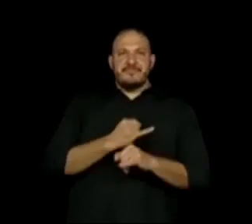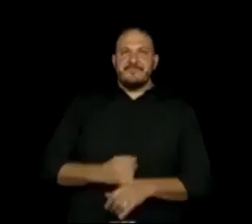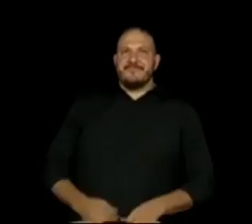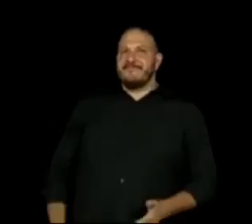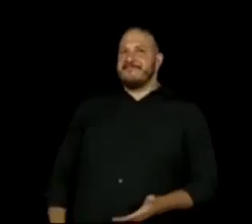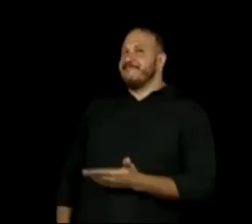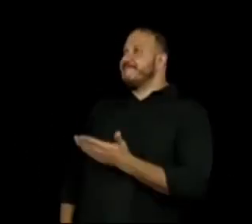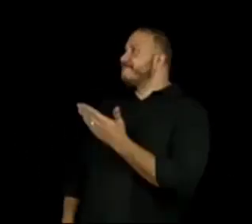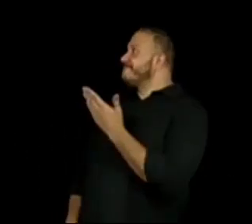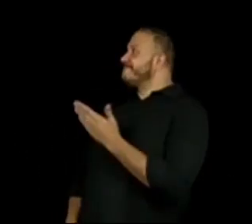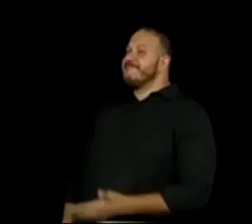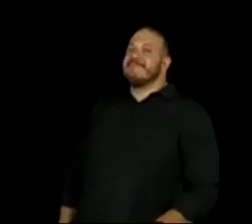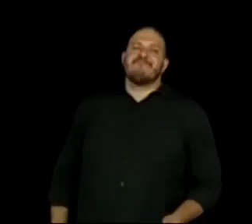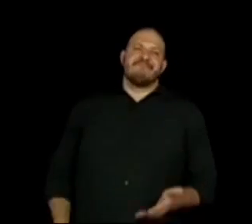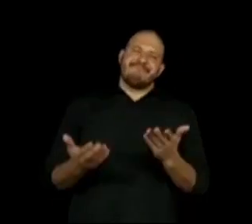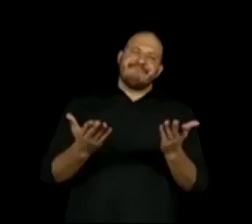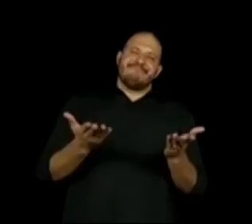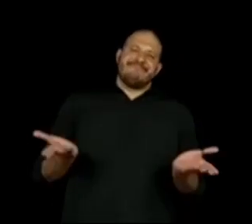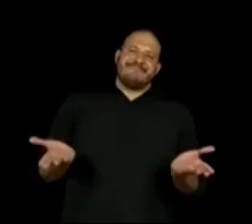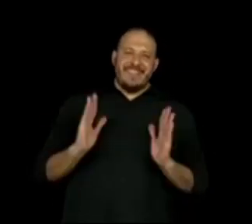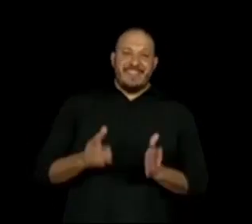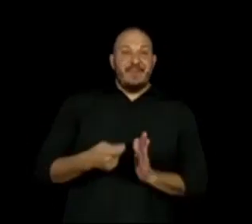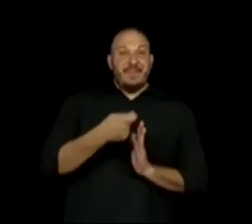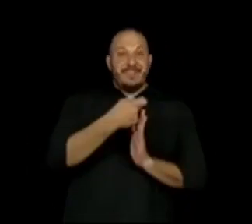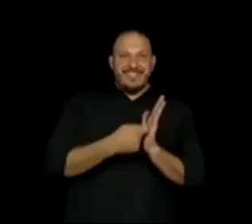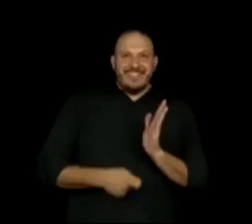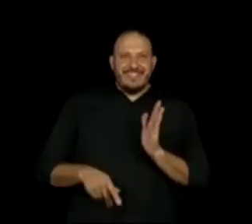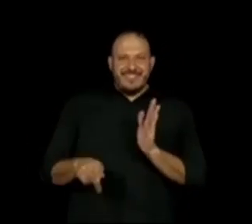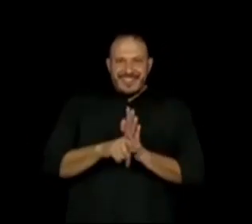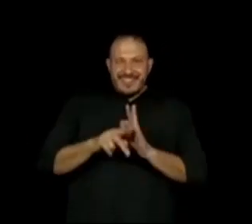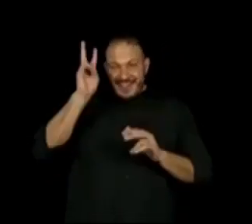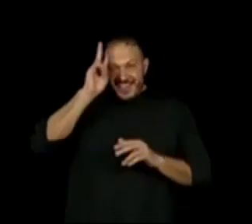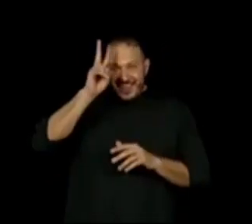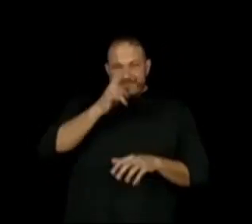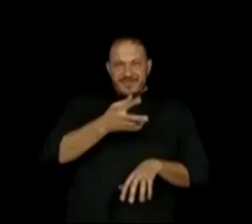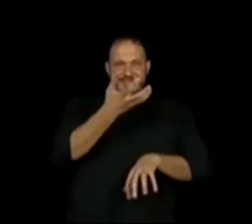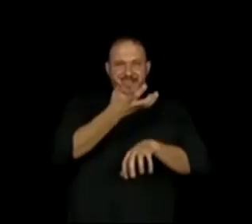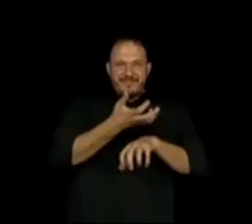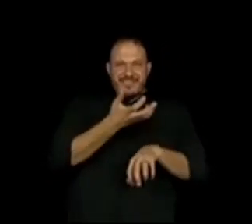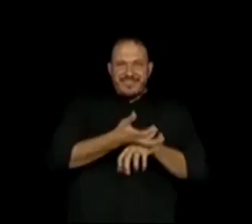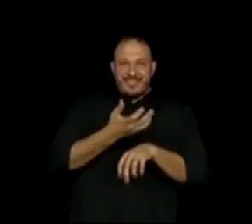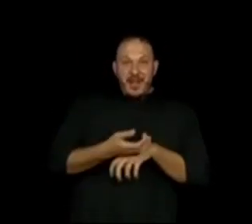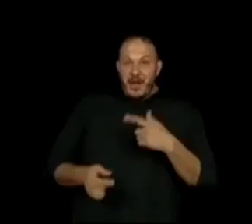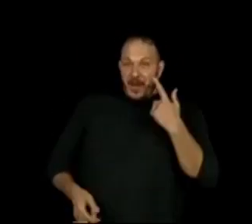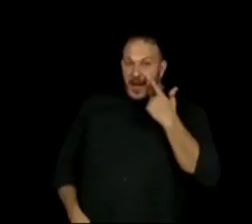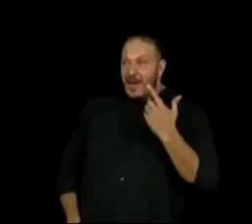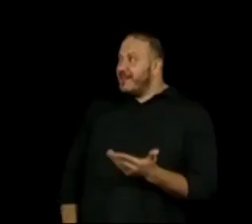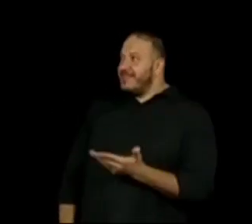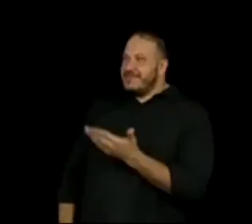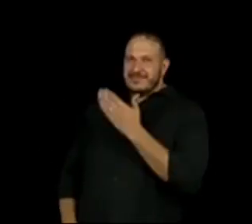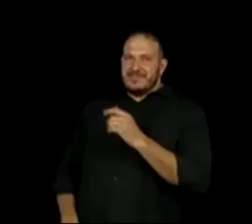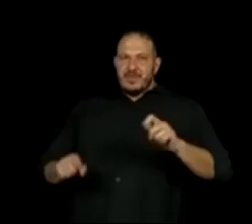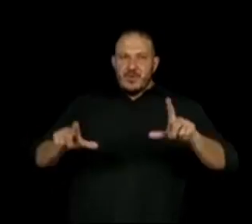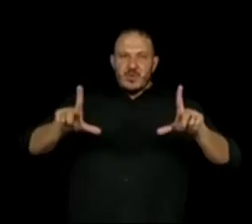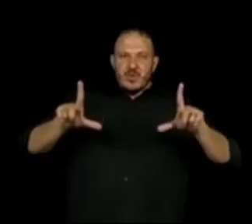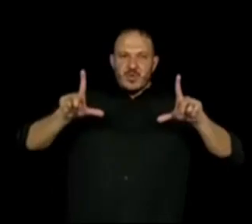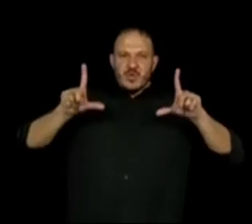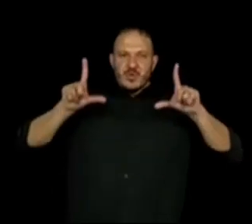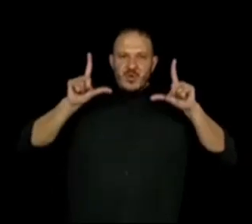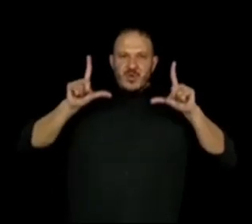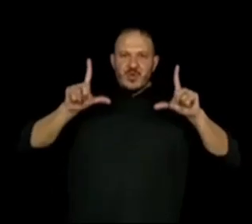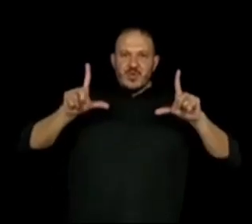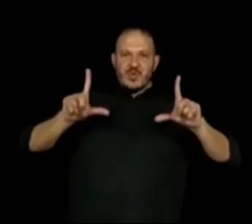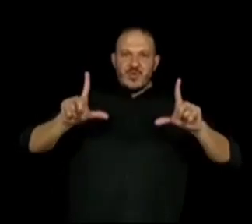favor. Aí, o nosso texto do abacaxi. Percebam que tem imagem, essa imagem tem